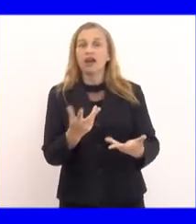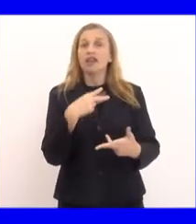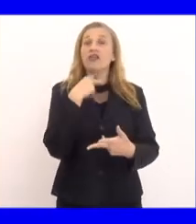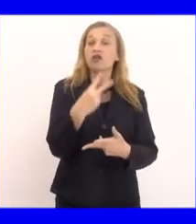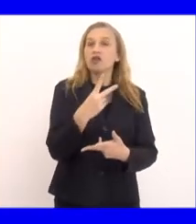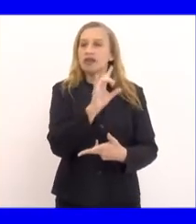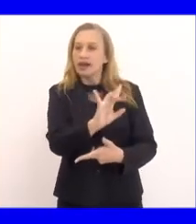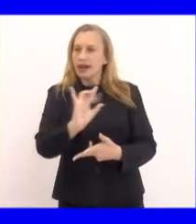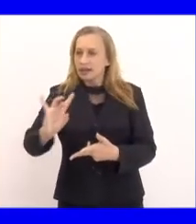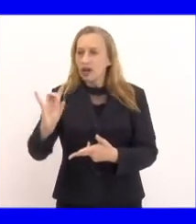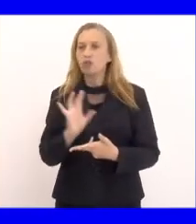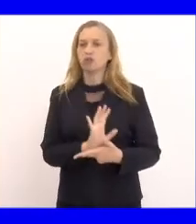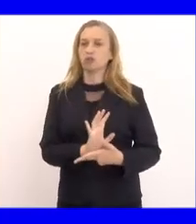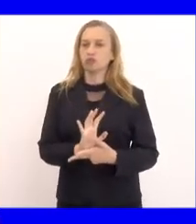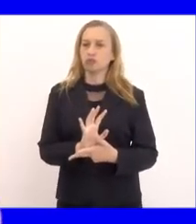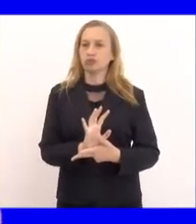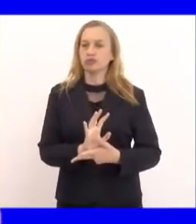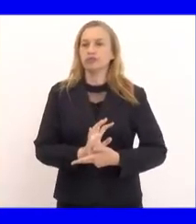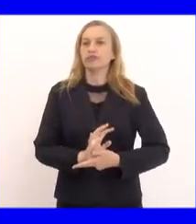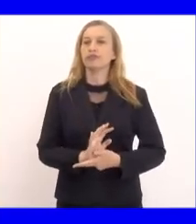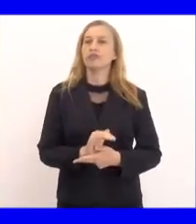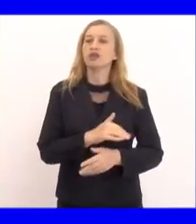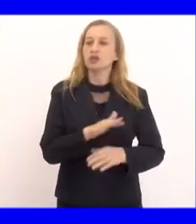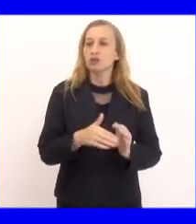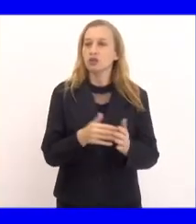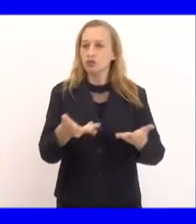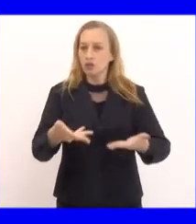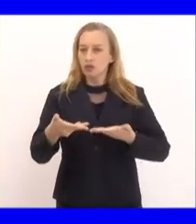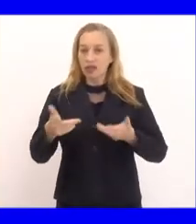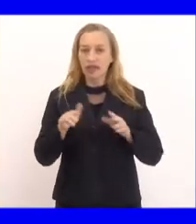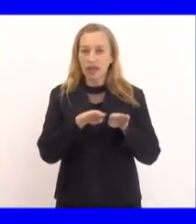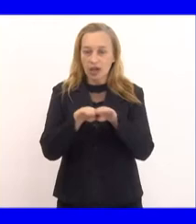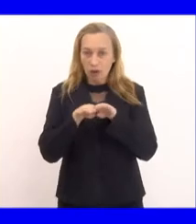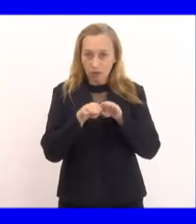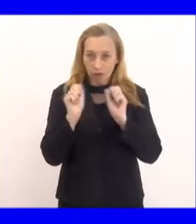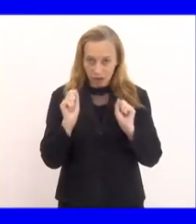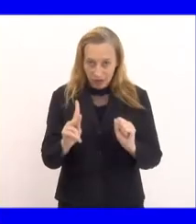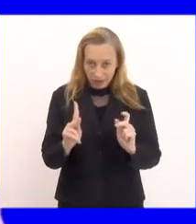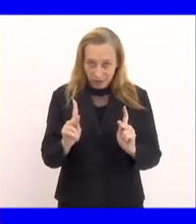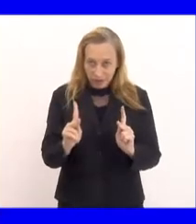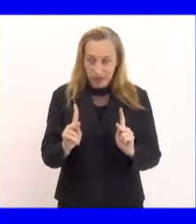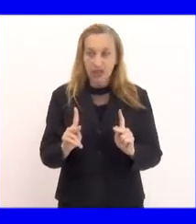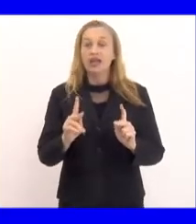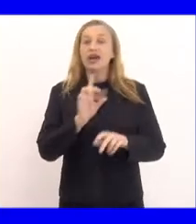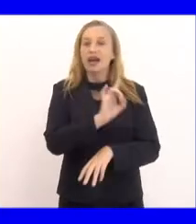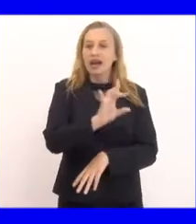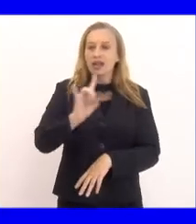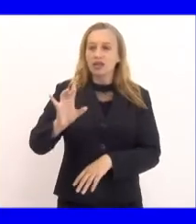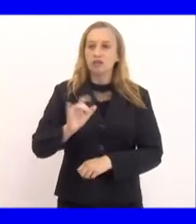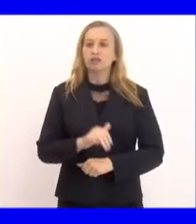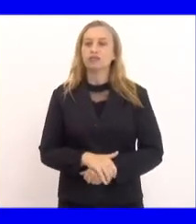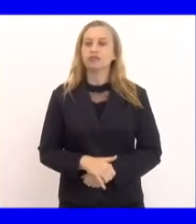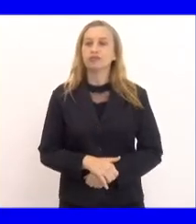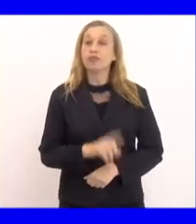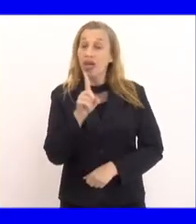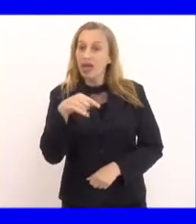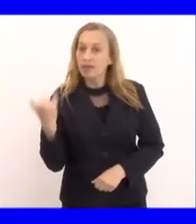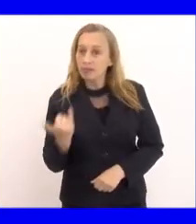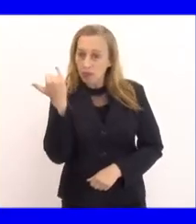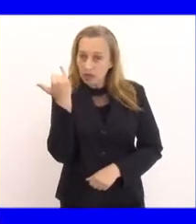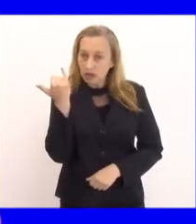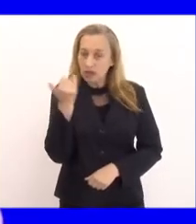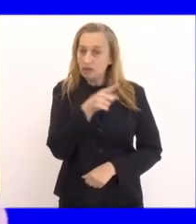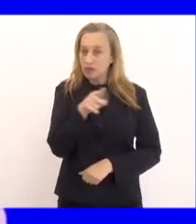Dar voz e vez a todos os nossos convidados de forma igualitária, tá bom? Cada participante, e isso é muito